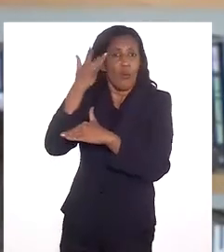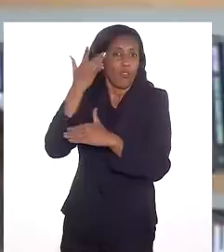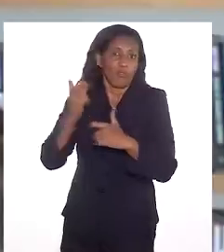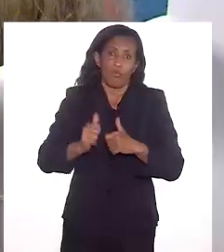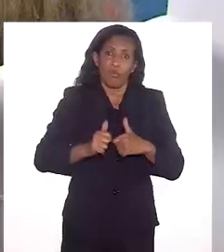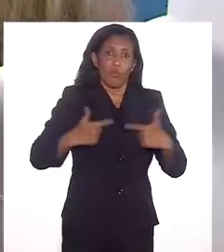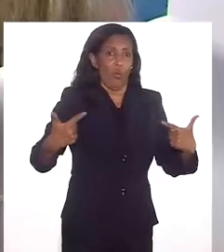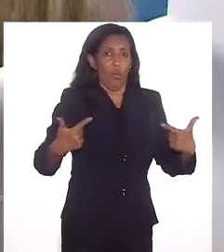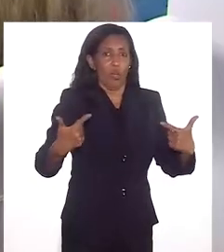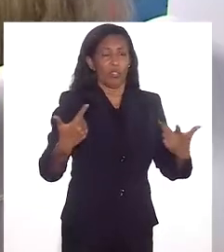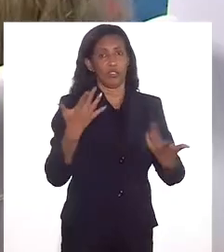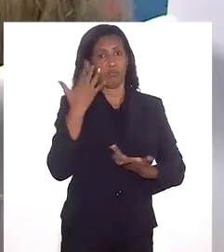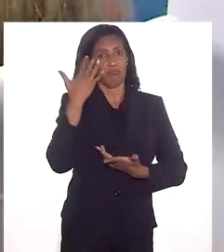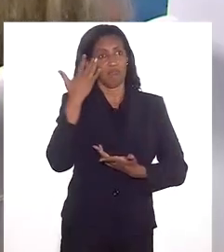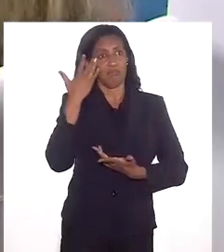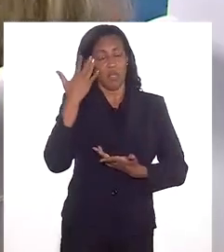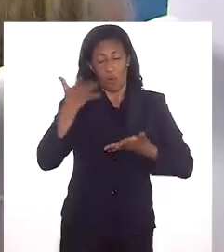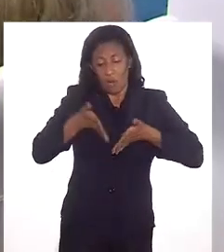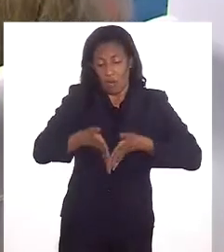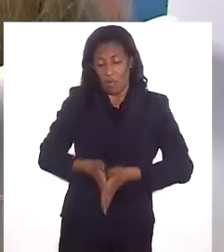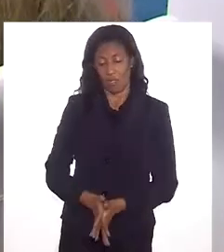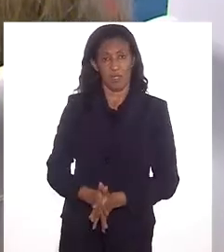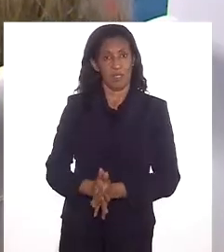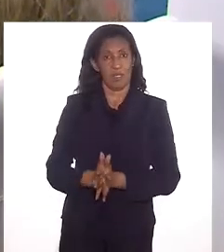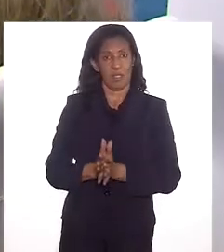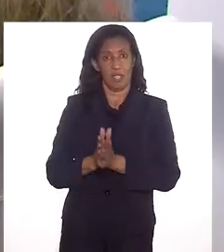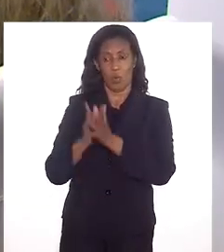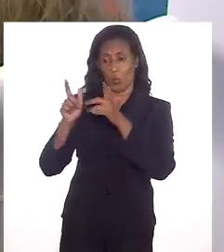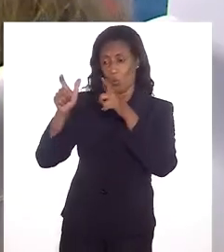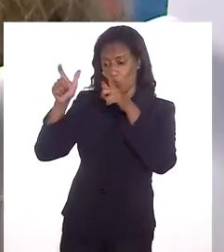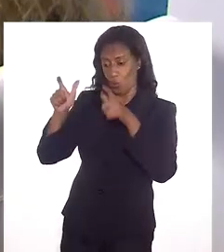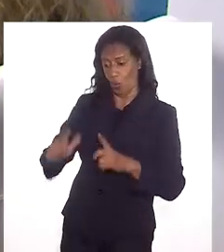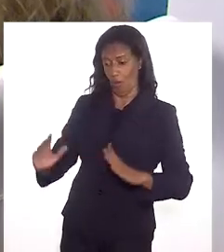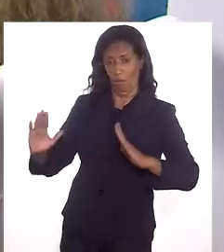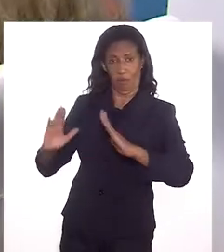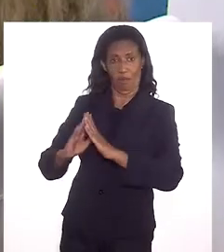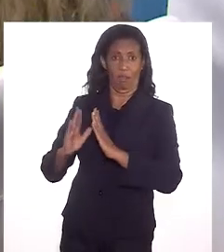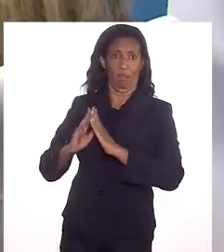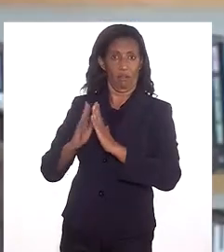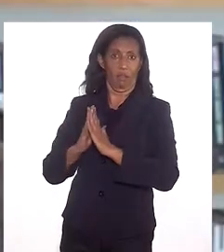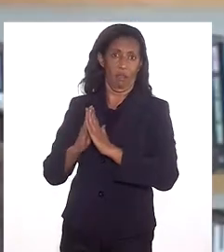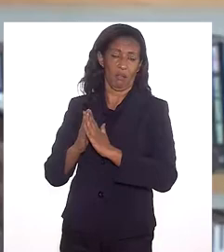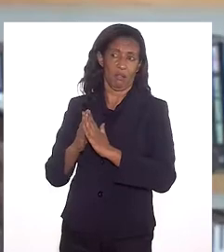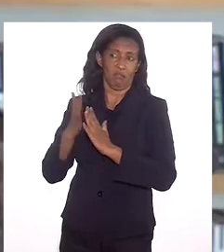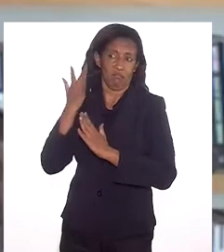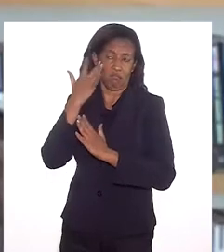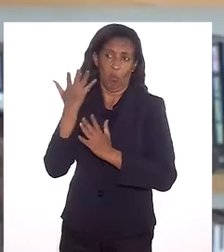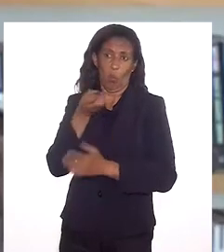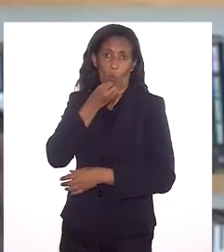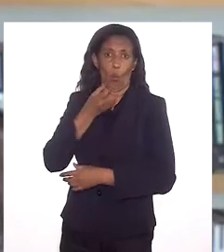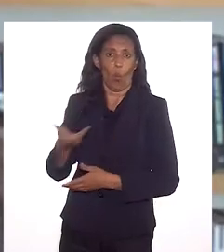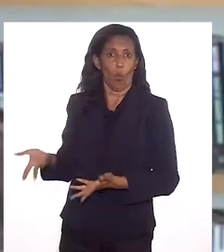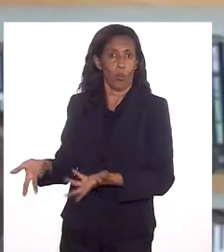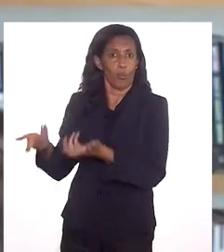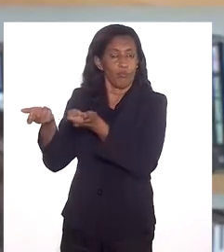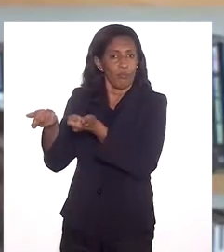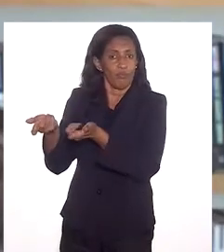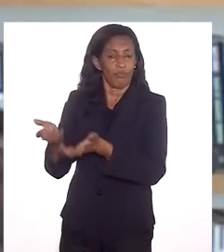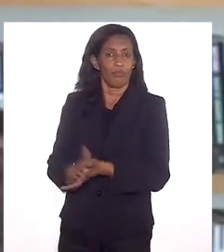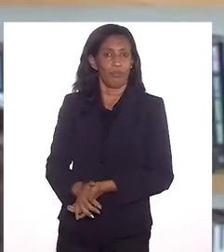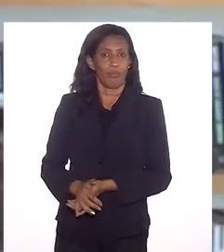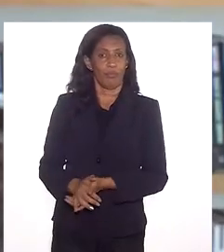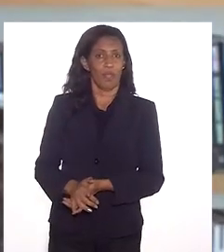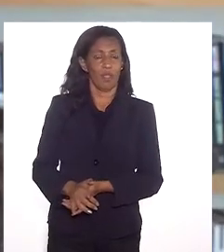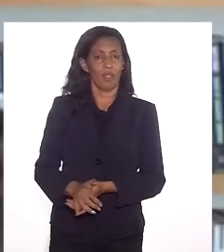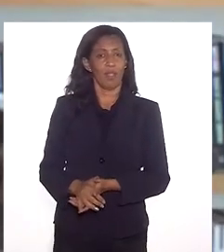sorte. Eu nasci num ambiente afetivamente privilegiado, eu nasci num